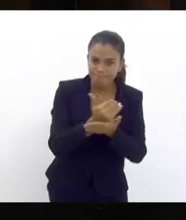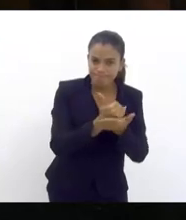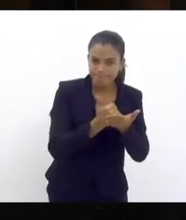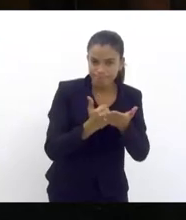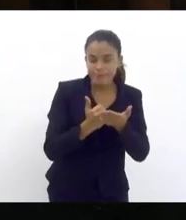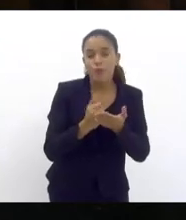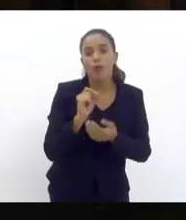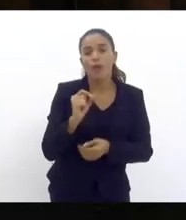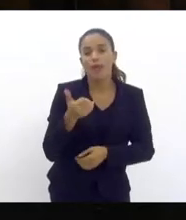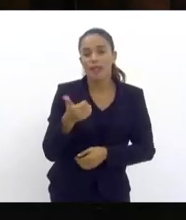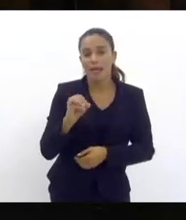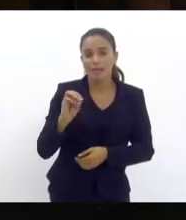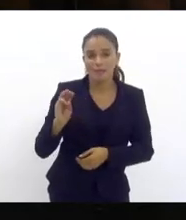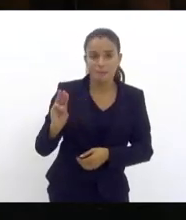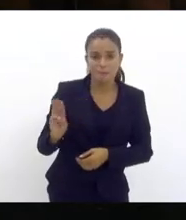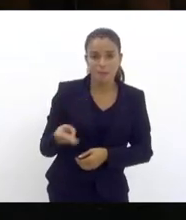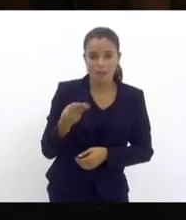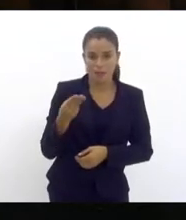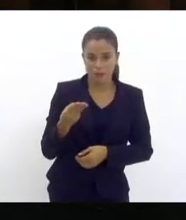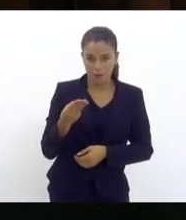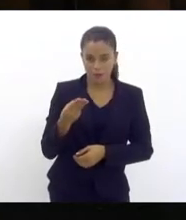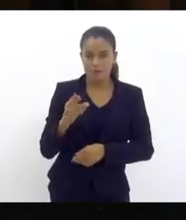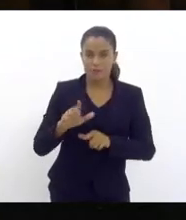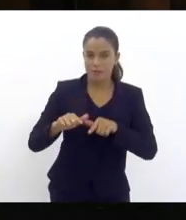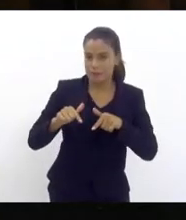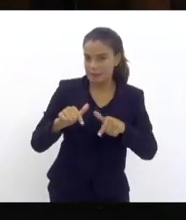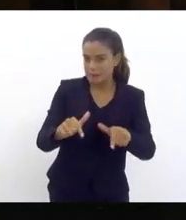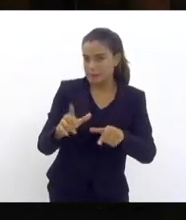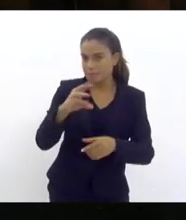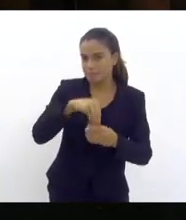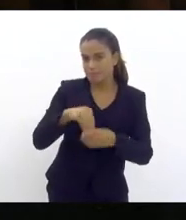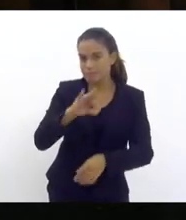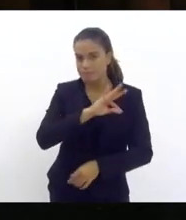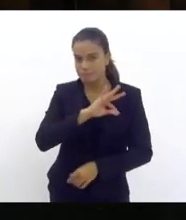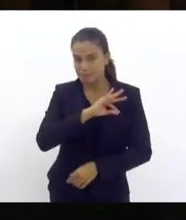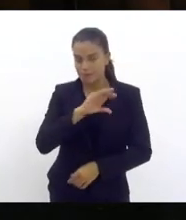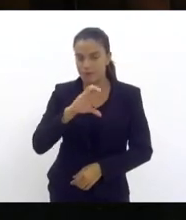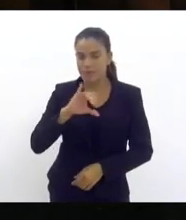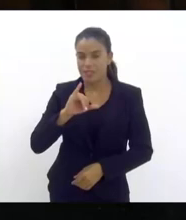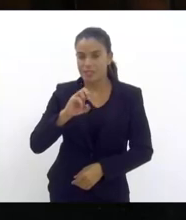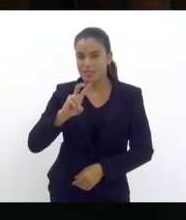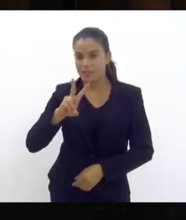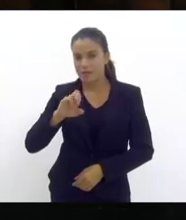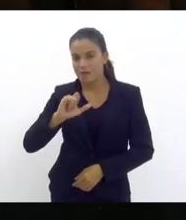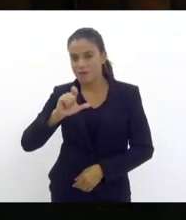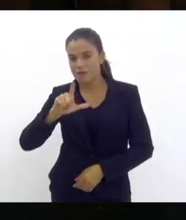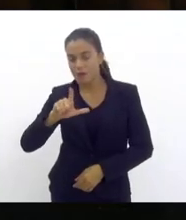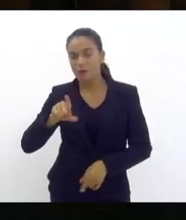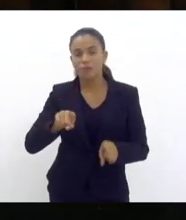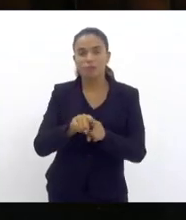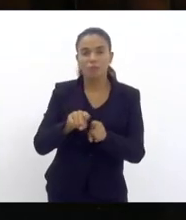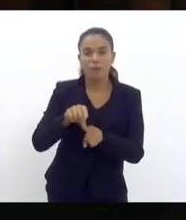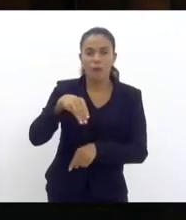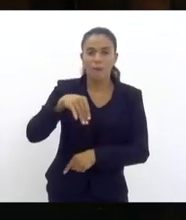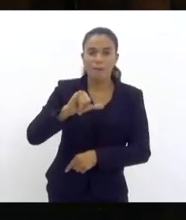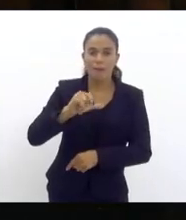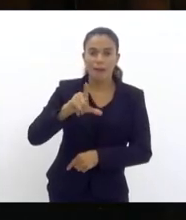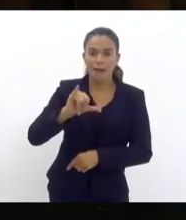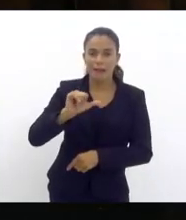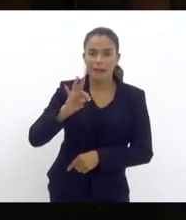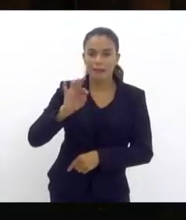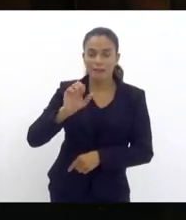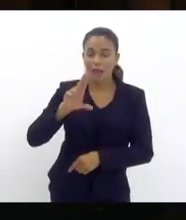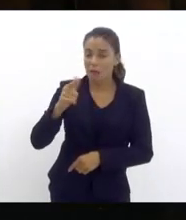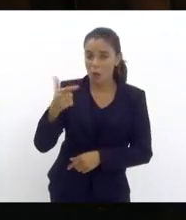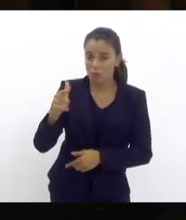executados na polícia militar e na polícia civil e a gente não tem o comprometimento do governador,